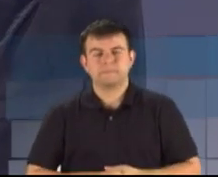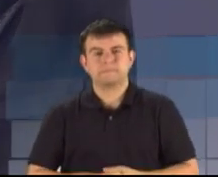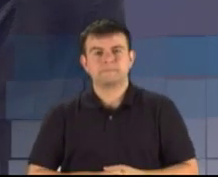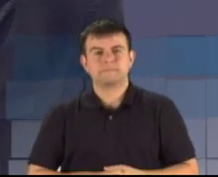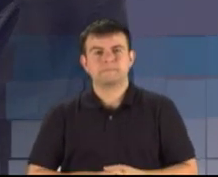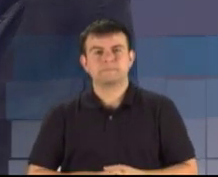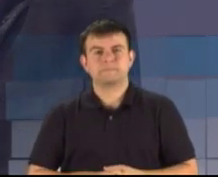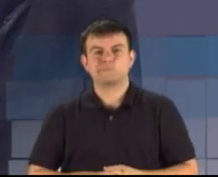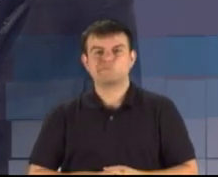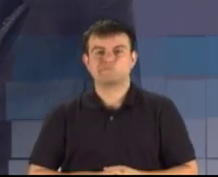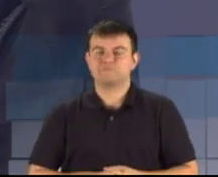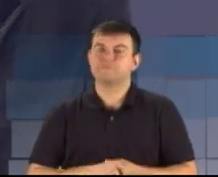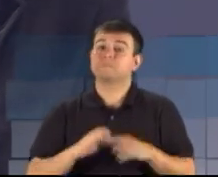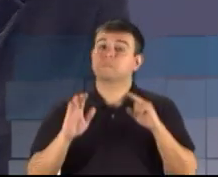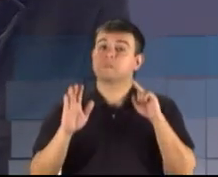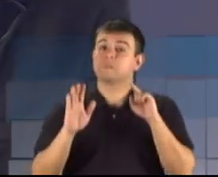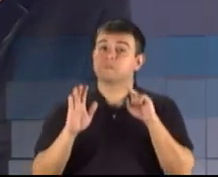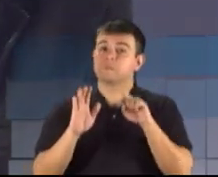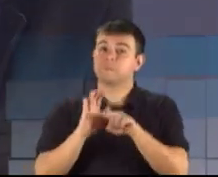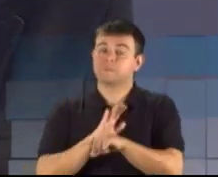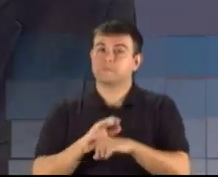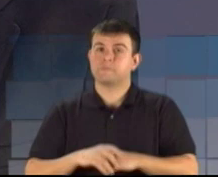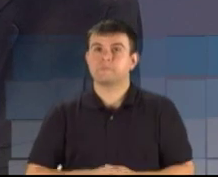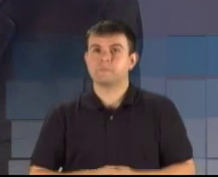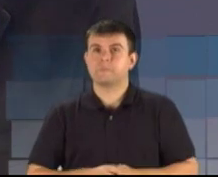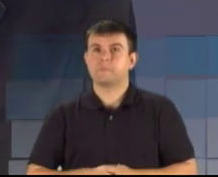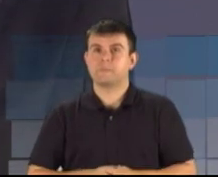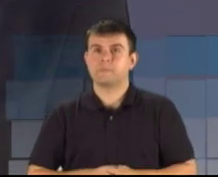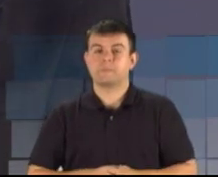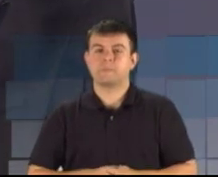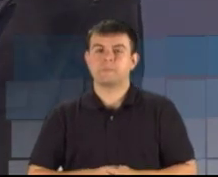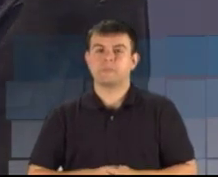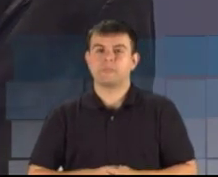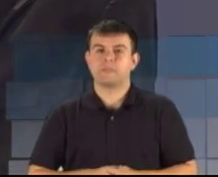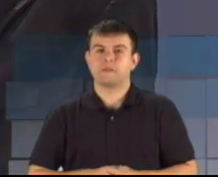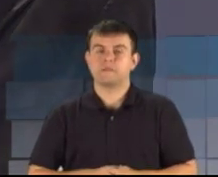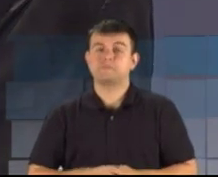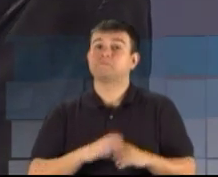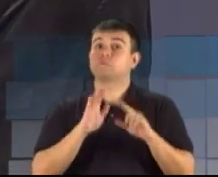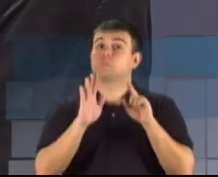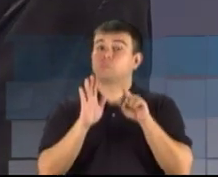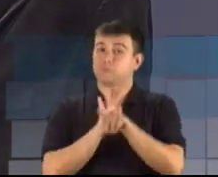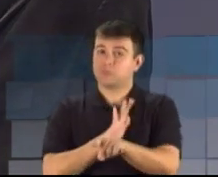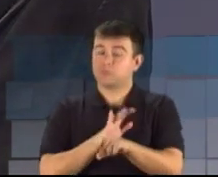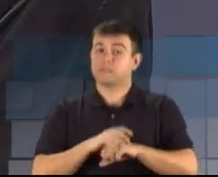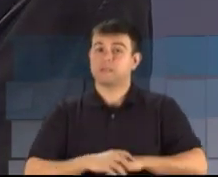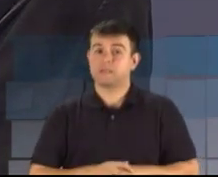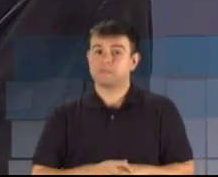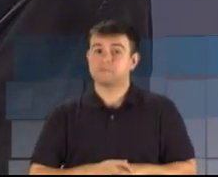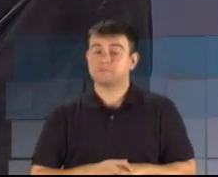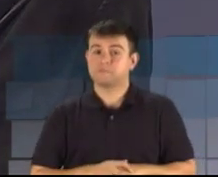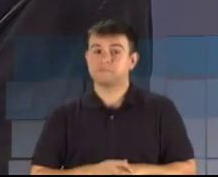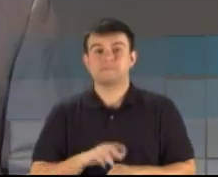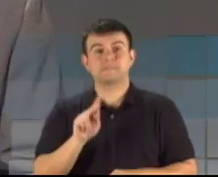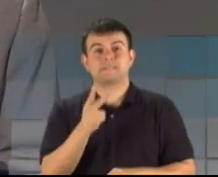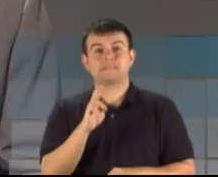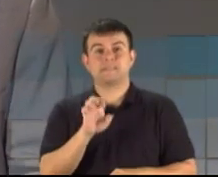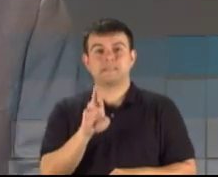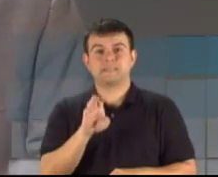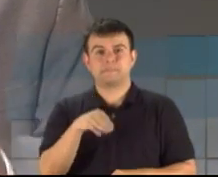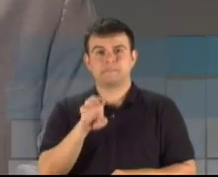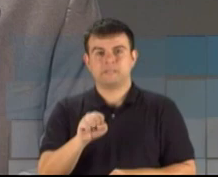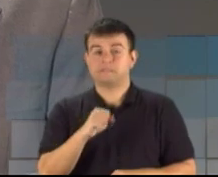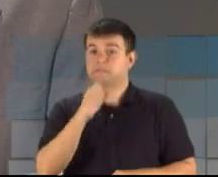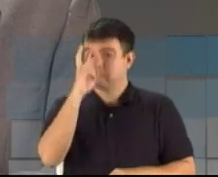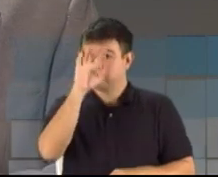Eu vou perguntar. Melhor, exatamente, perguntar. Pergunto ao Hermes. Candidato, lembrando,